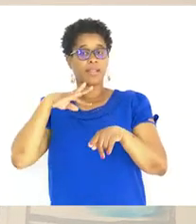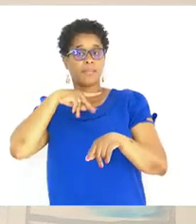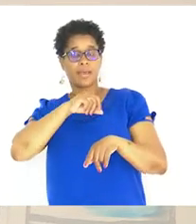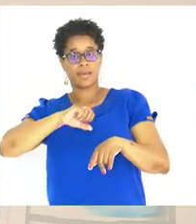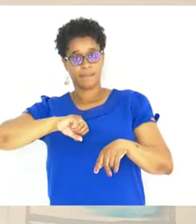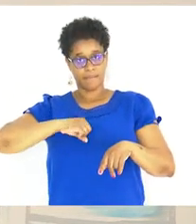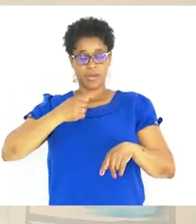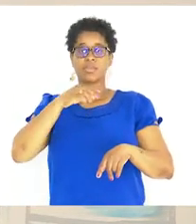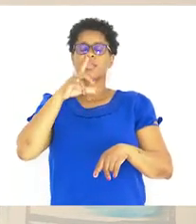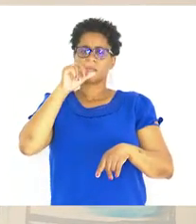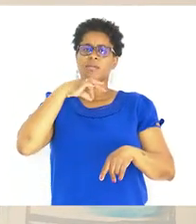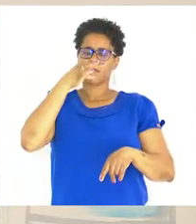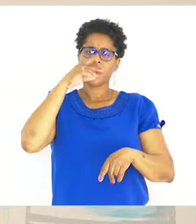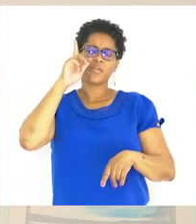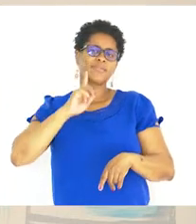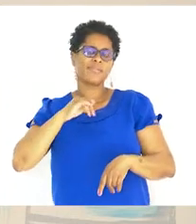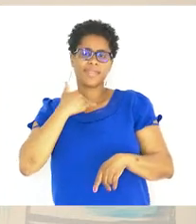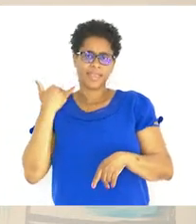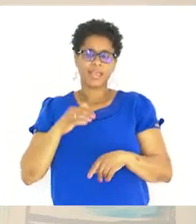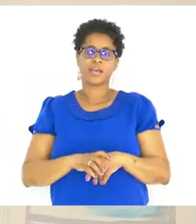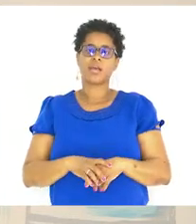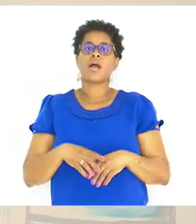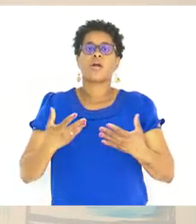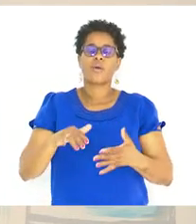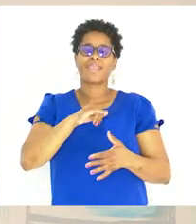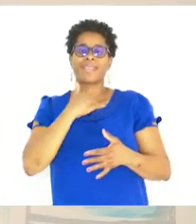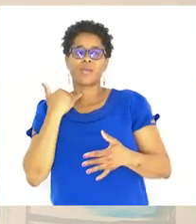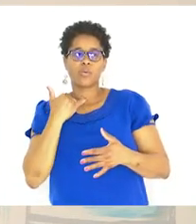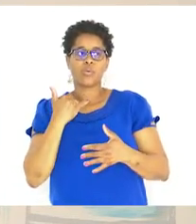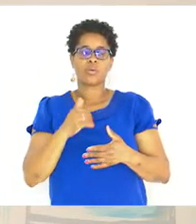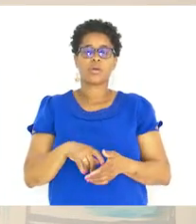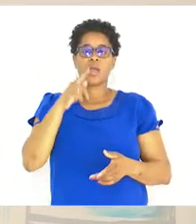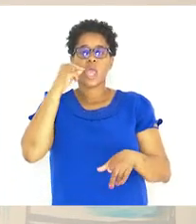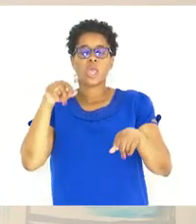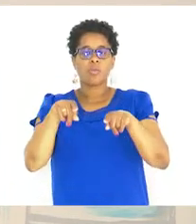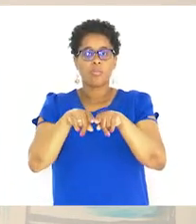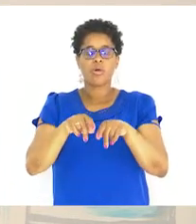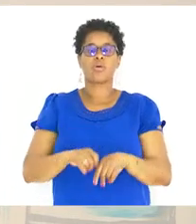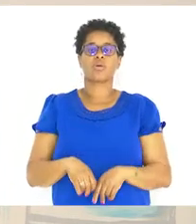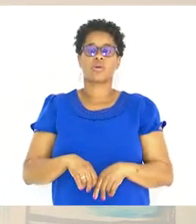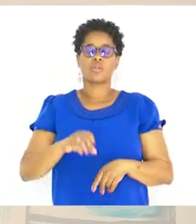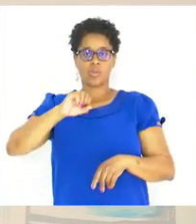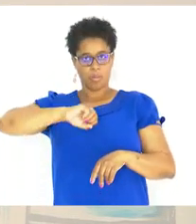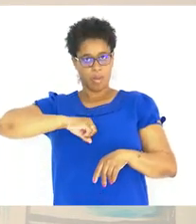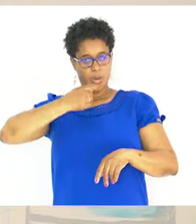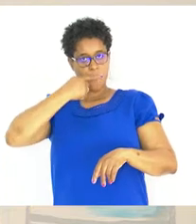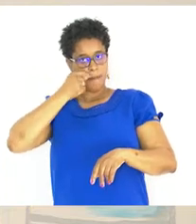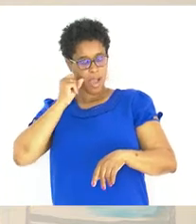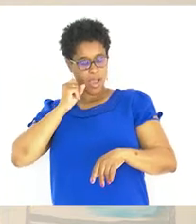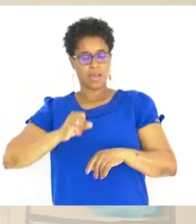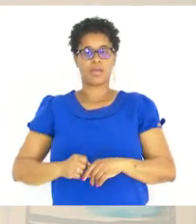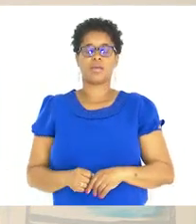Tia Tia Tio Irmão Do meu pai